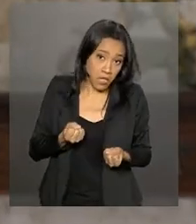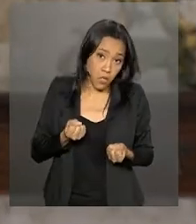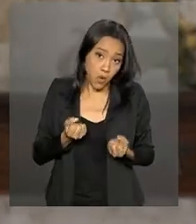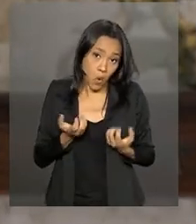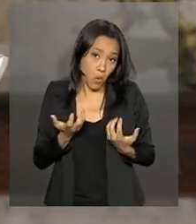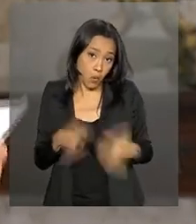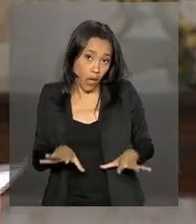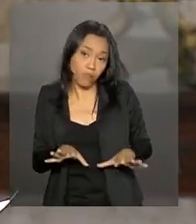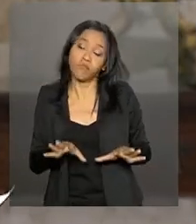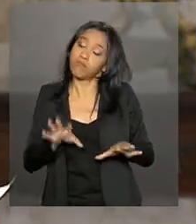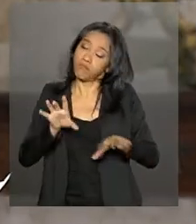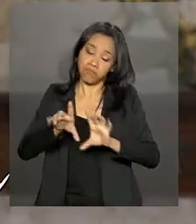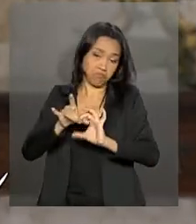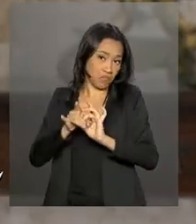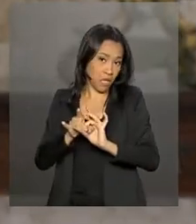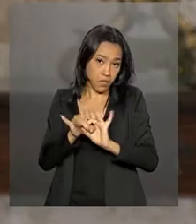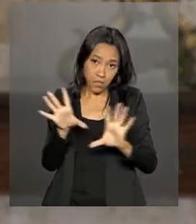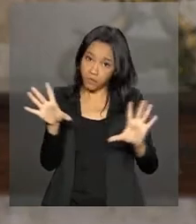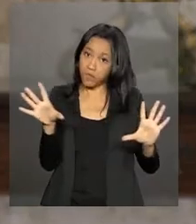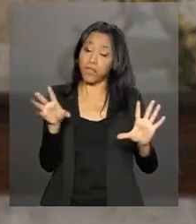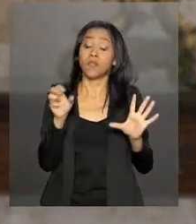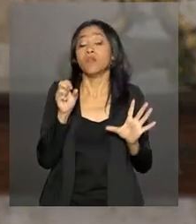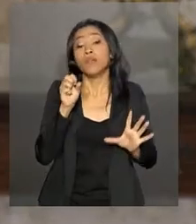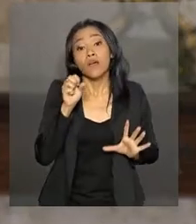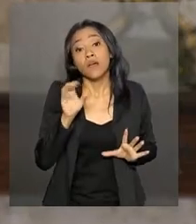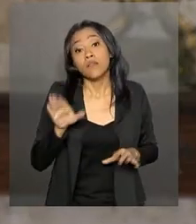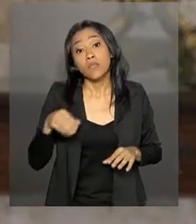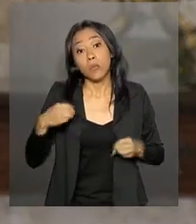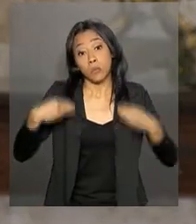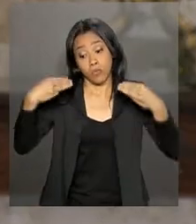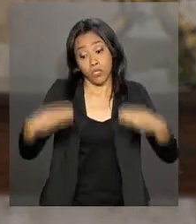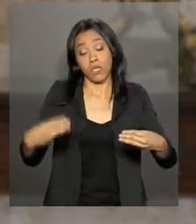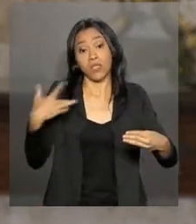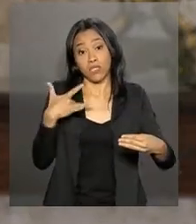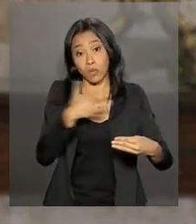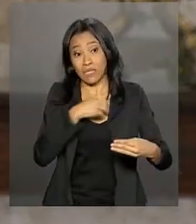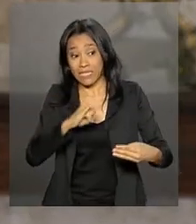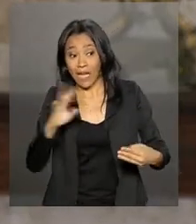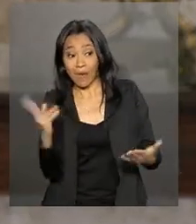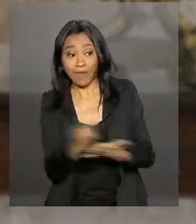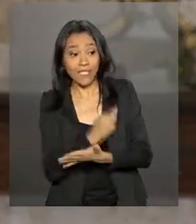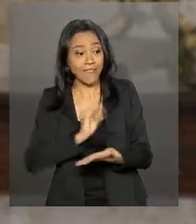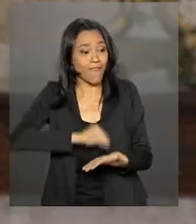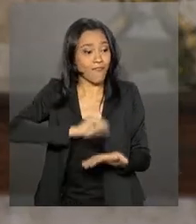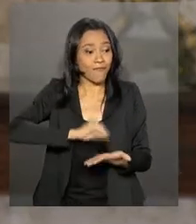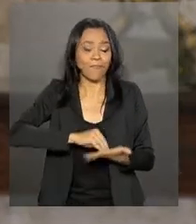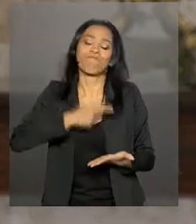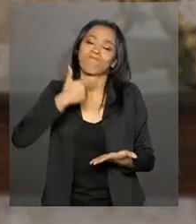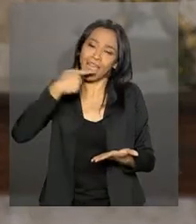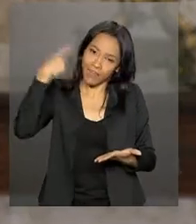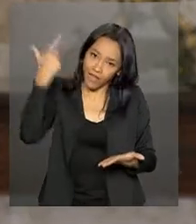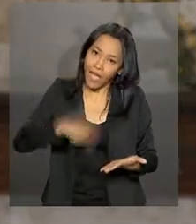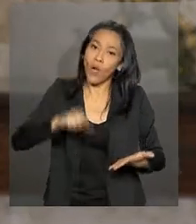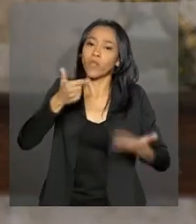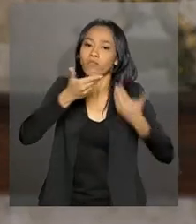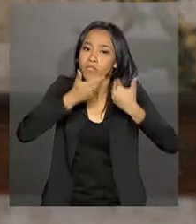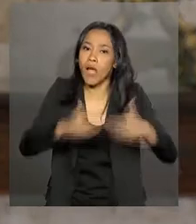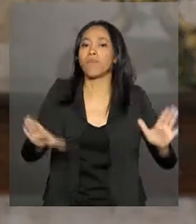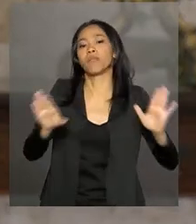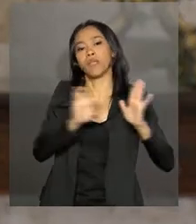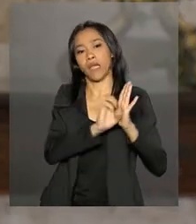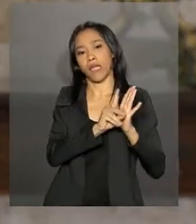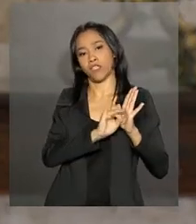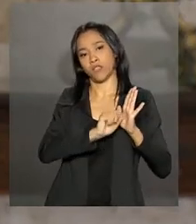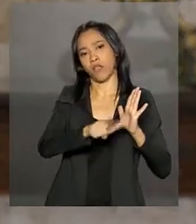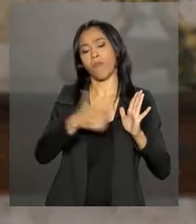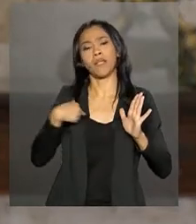selecionada. Em caso de necessidade, o Ministério da Saúde vai realizar novas chamadas até que se complete o